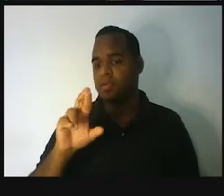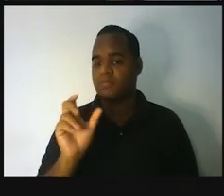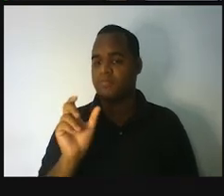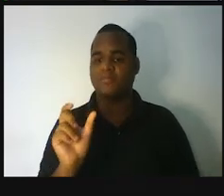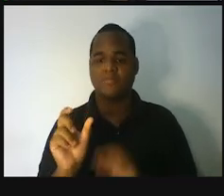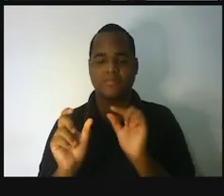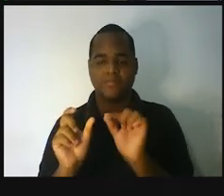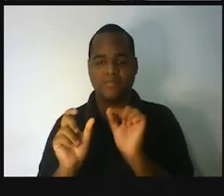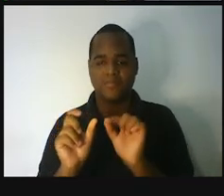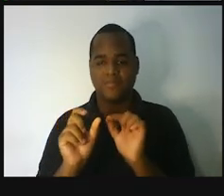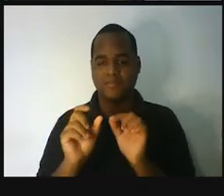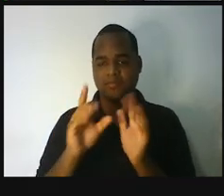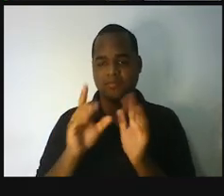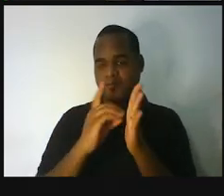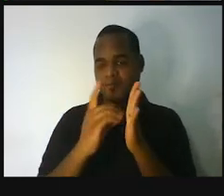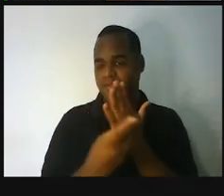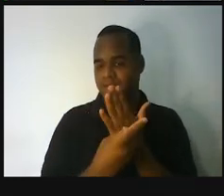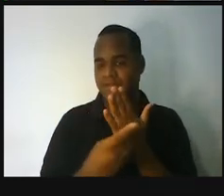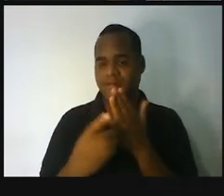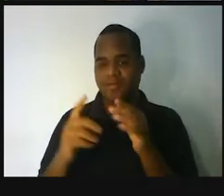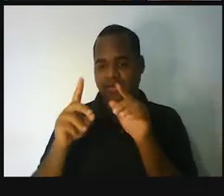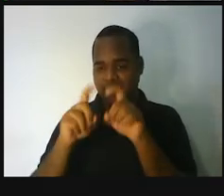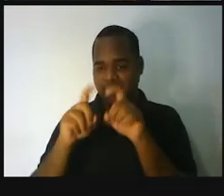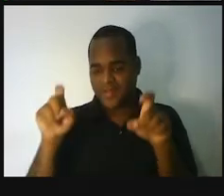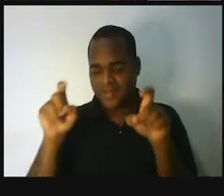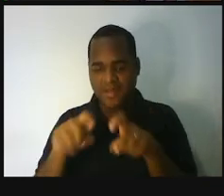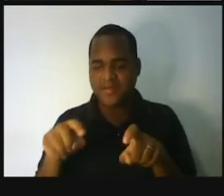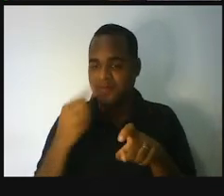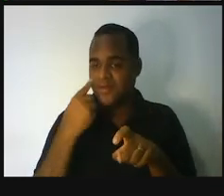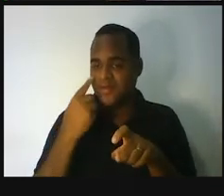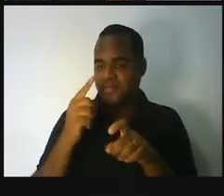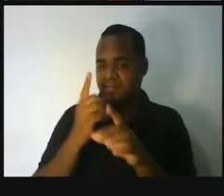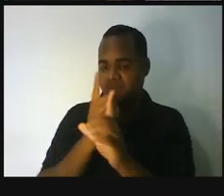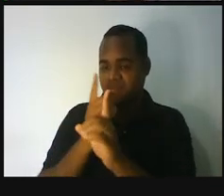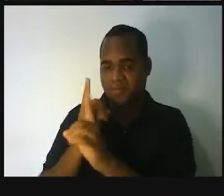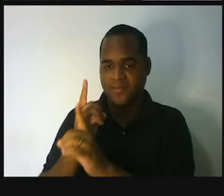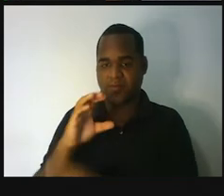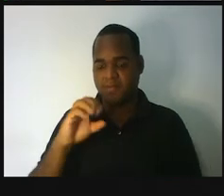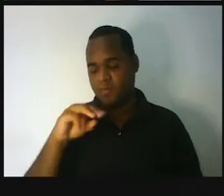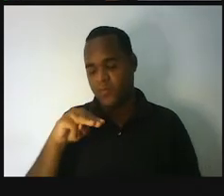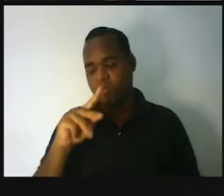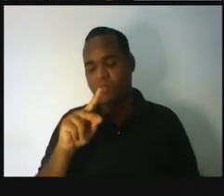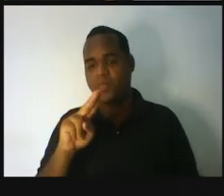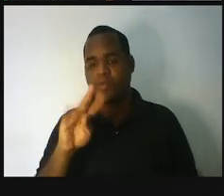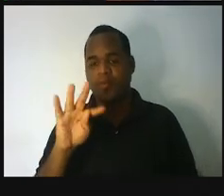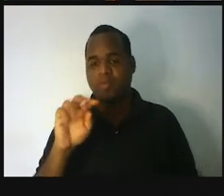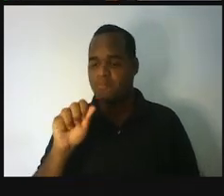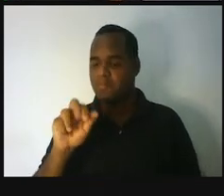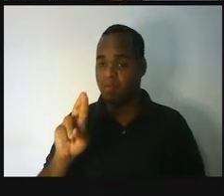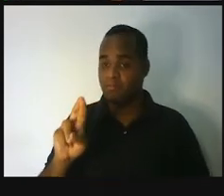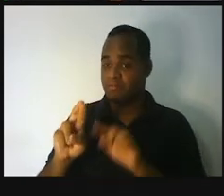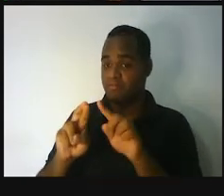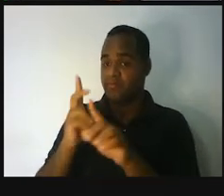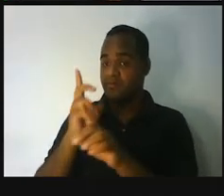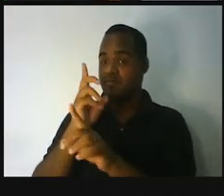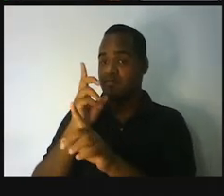no dicionariozinho ou aí na internet, comutar. C-O-M-U-T-A-R.